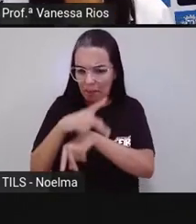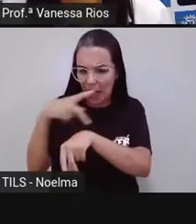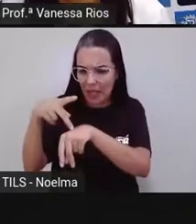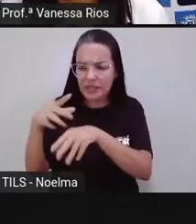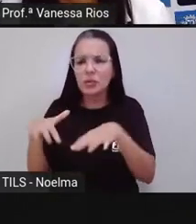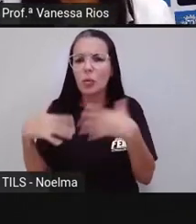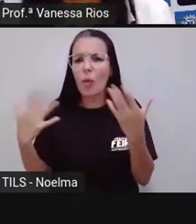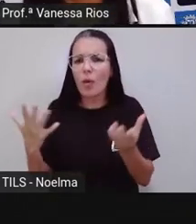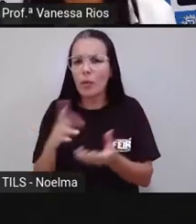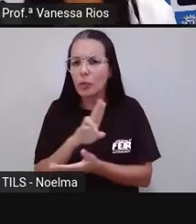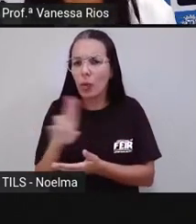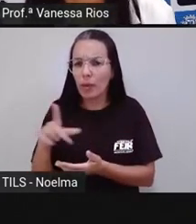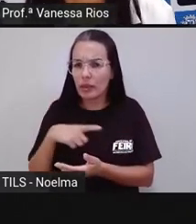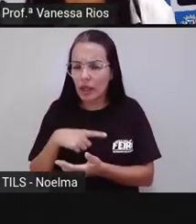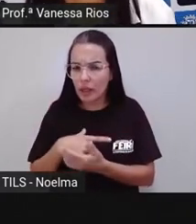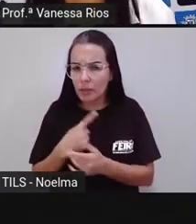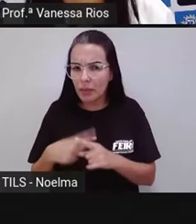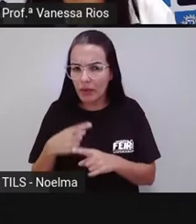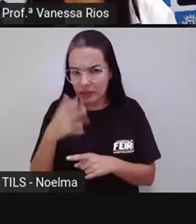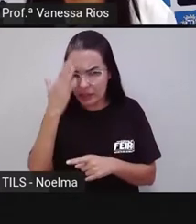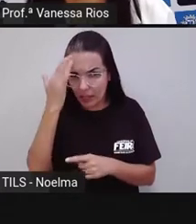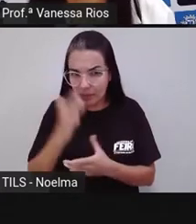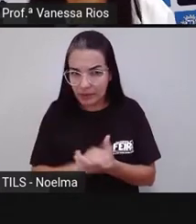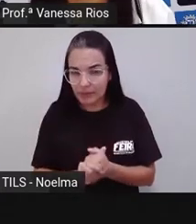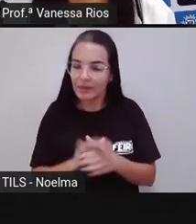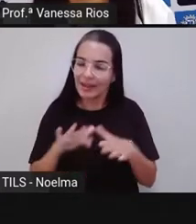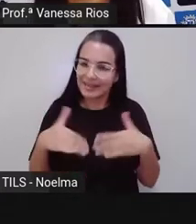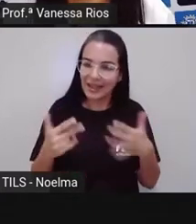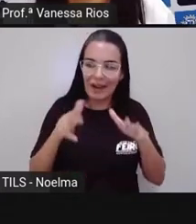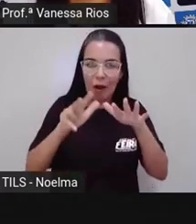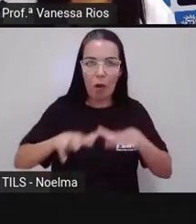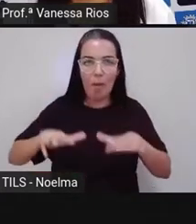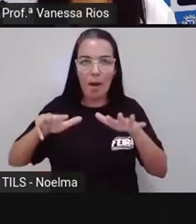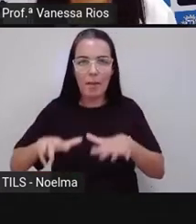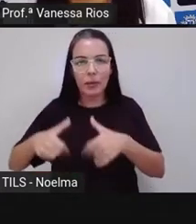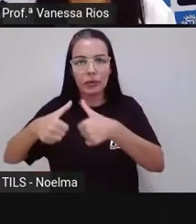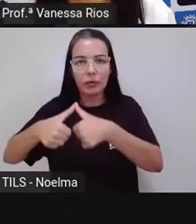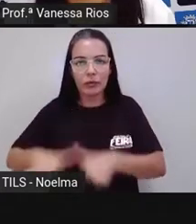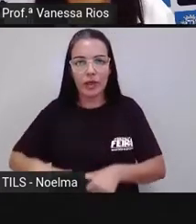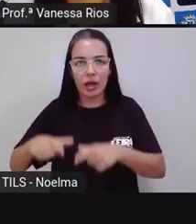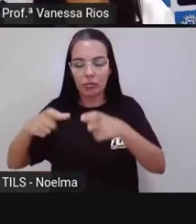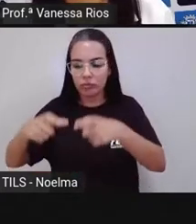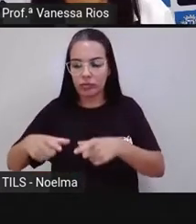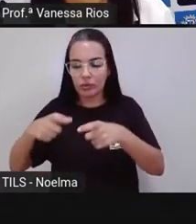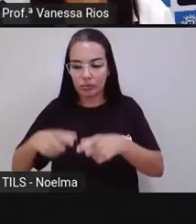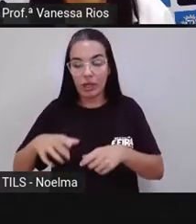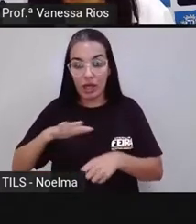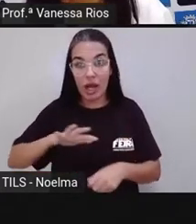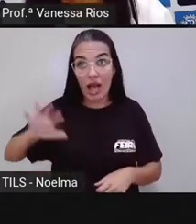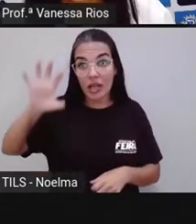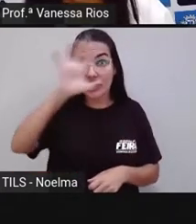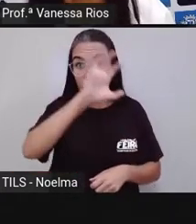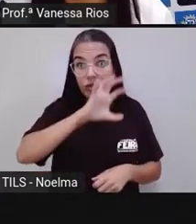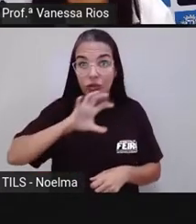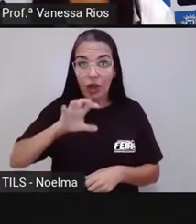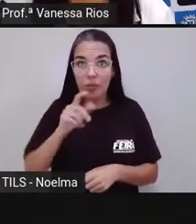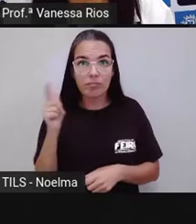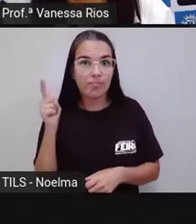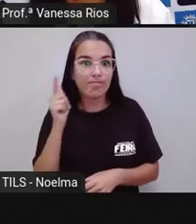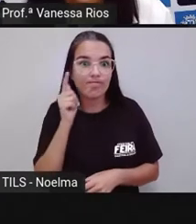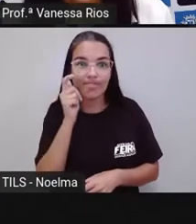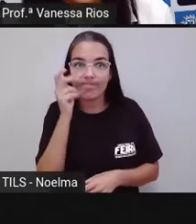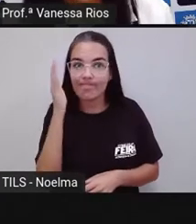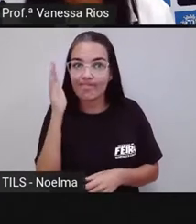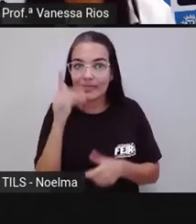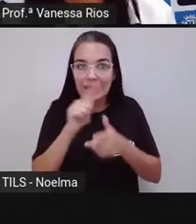que recebe este nome? Olhem só! O mar morto, ele fica localizado em uma região desértica do